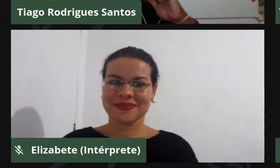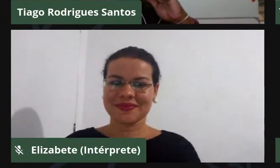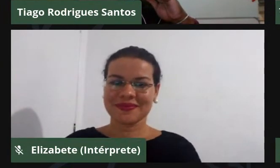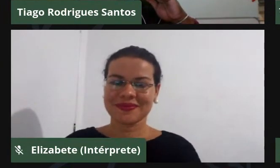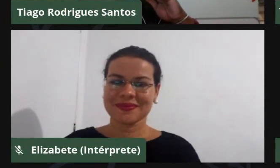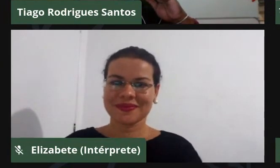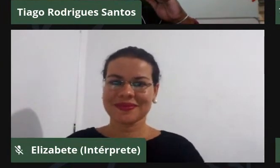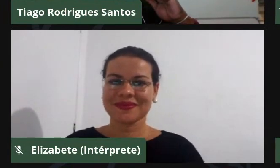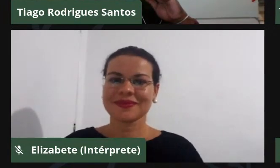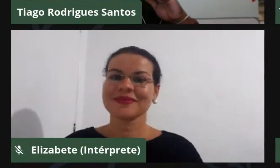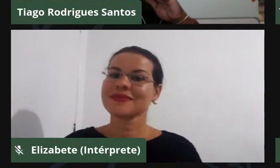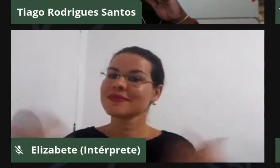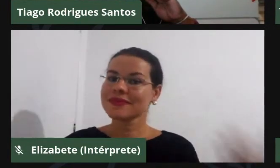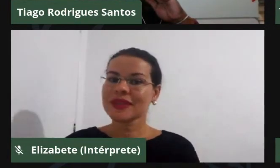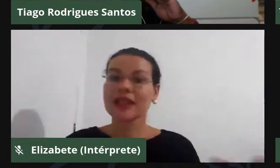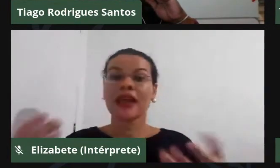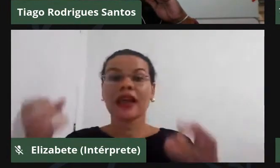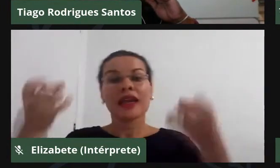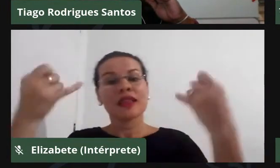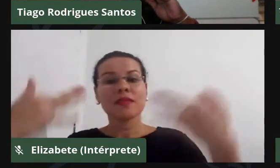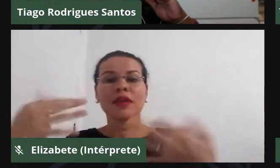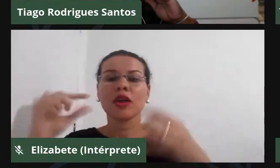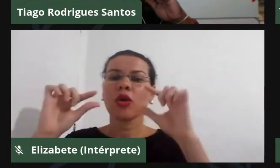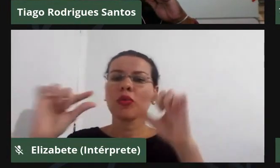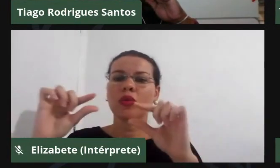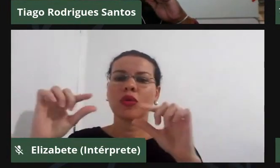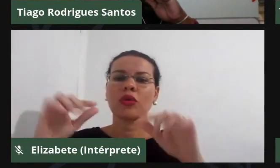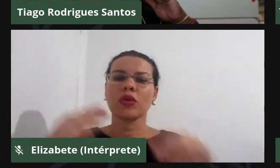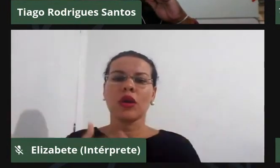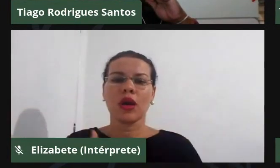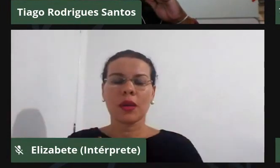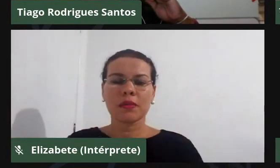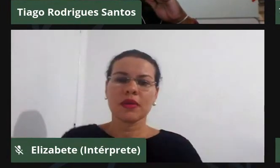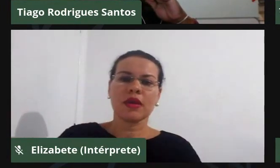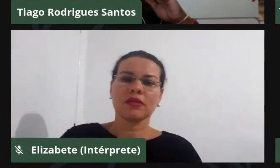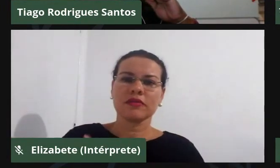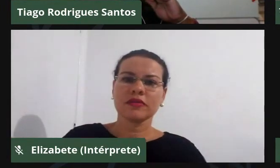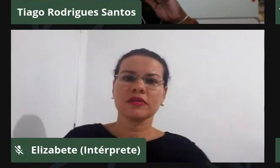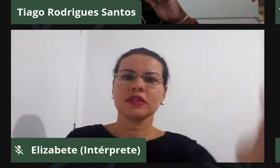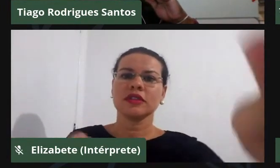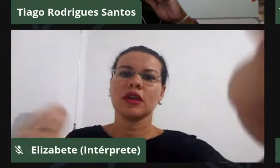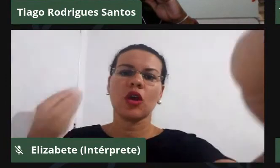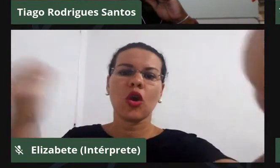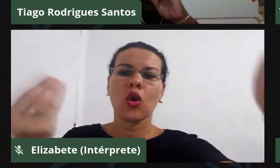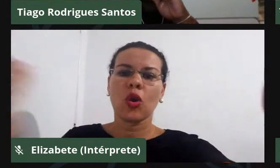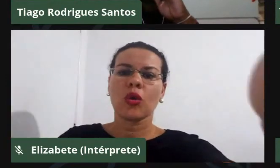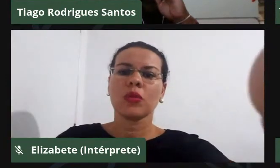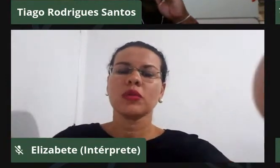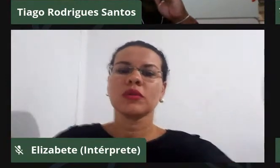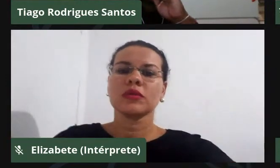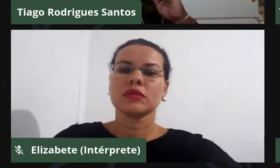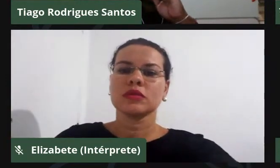Falar um pouco da pesquisa da continuidade, que eu estava